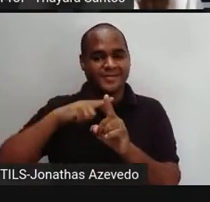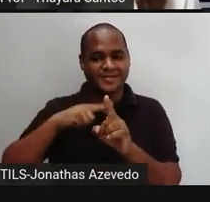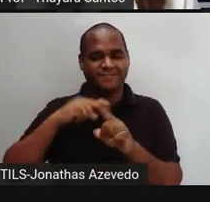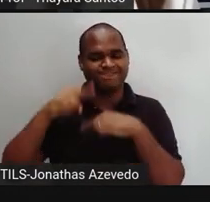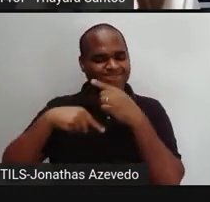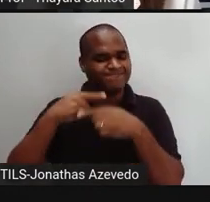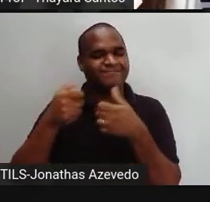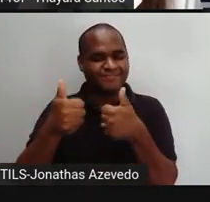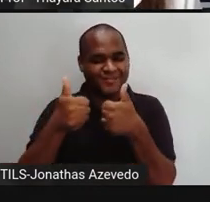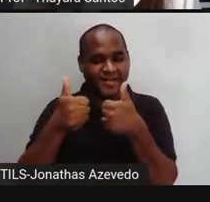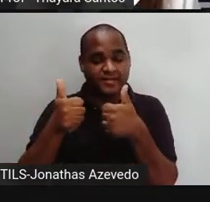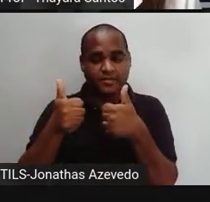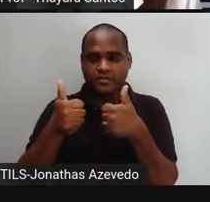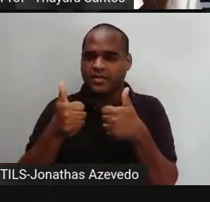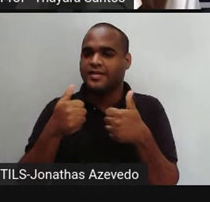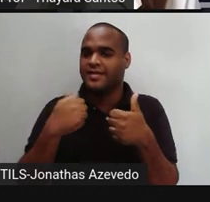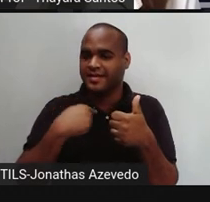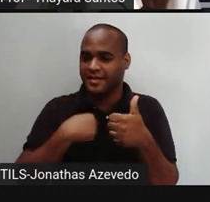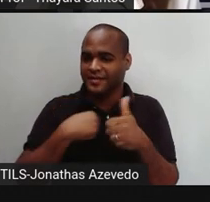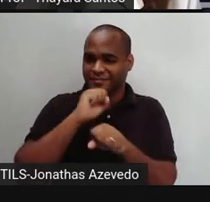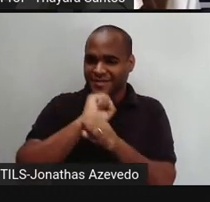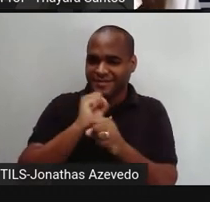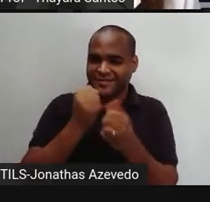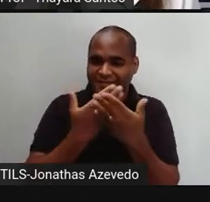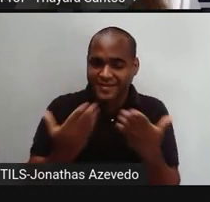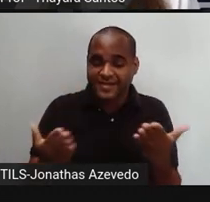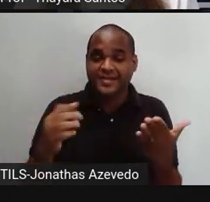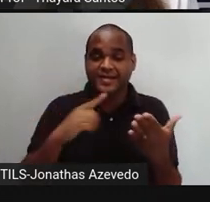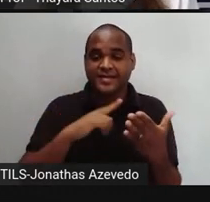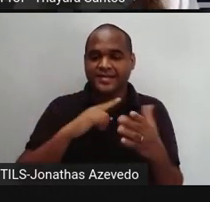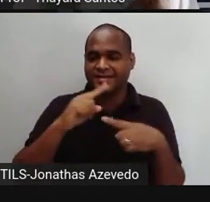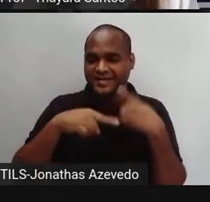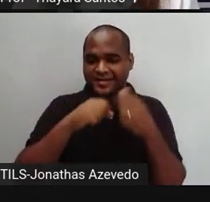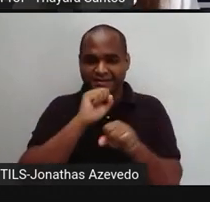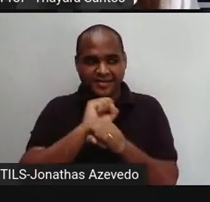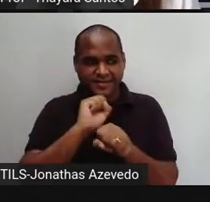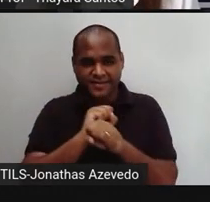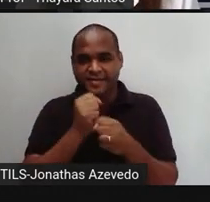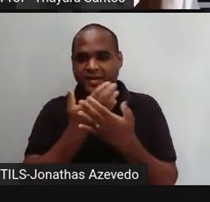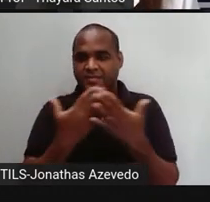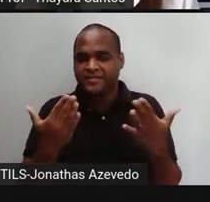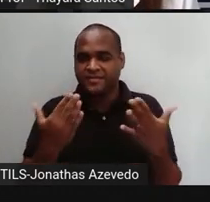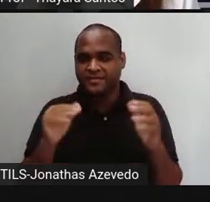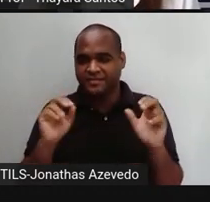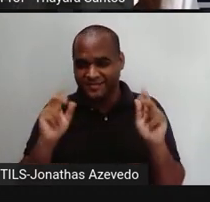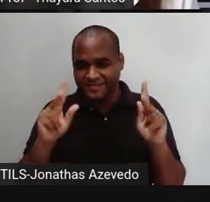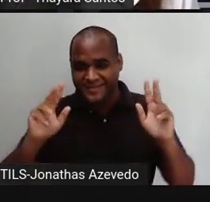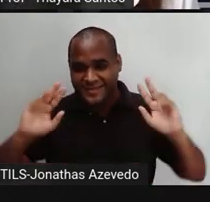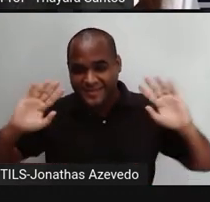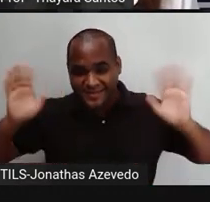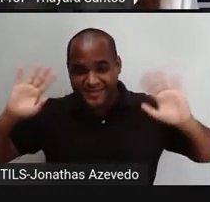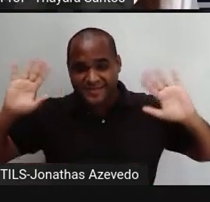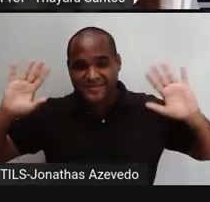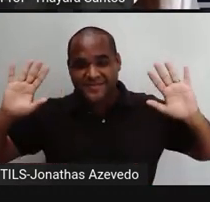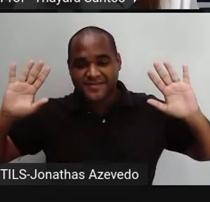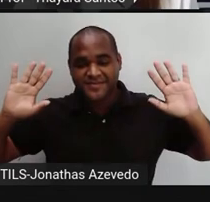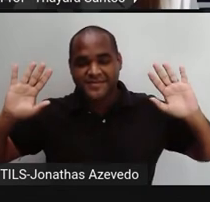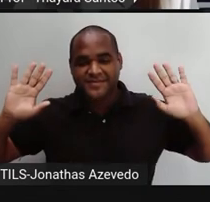é daqui a pouquinho. Então, eu fico por aqui aguardo vocês e até a próxima aula, gente. Tchau, tchau.